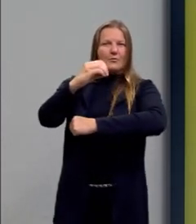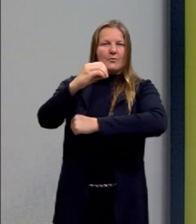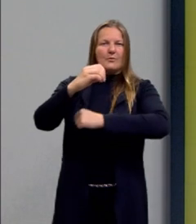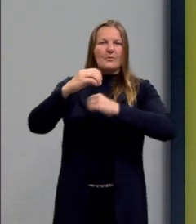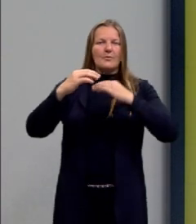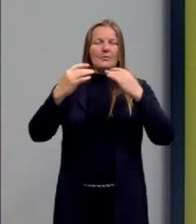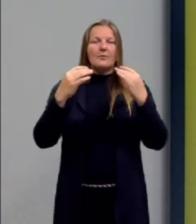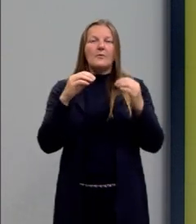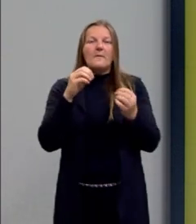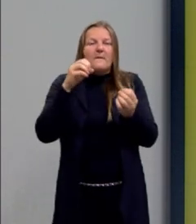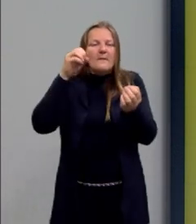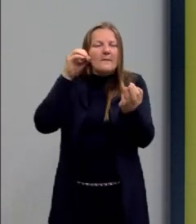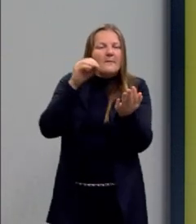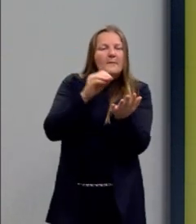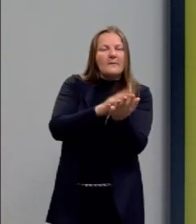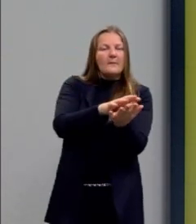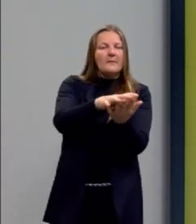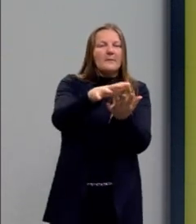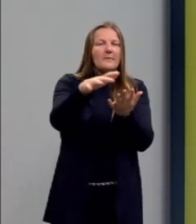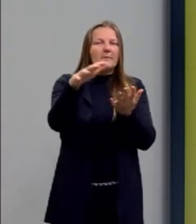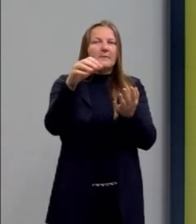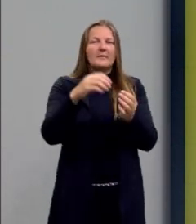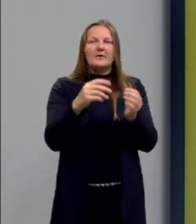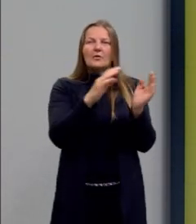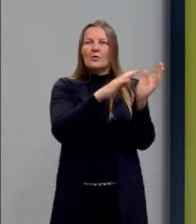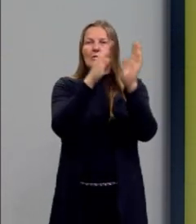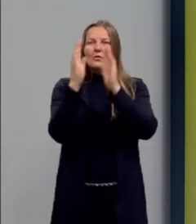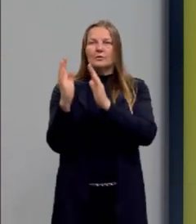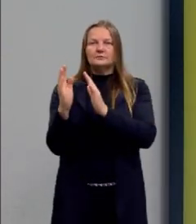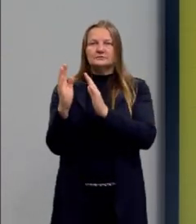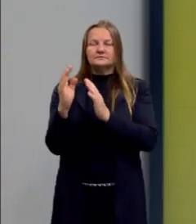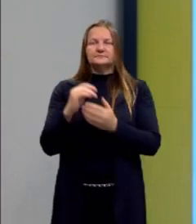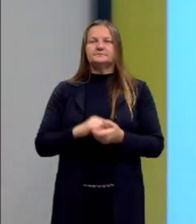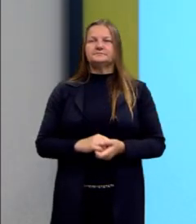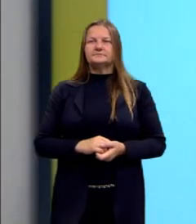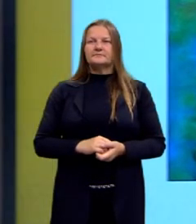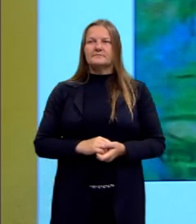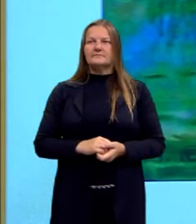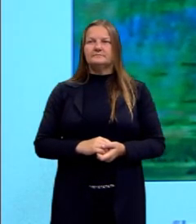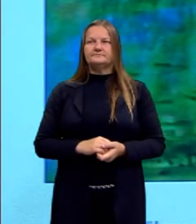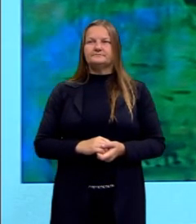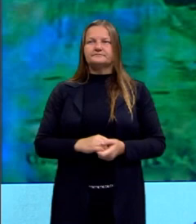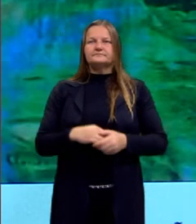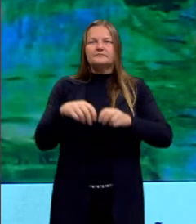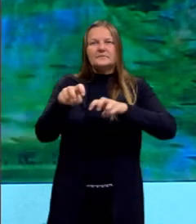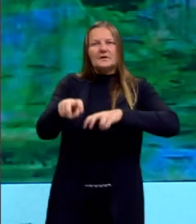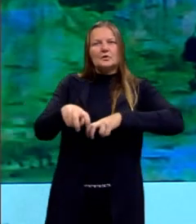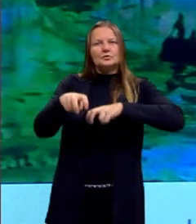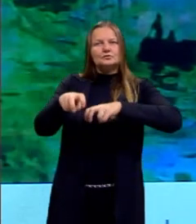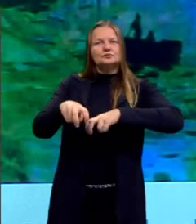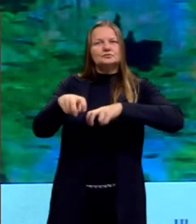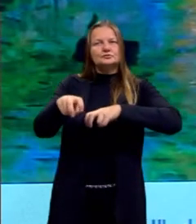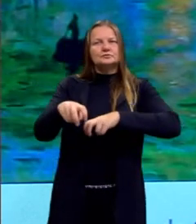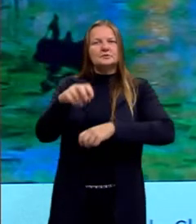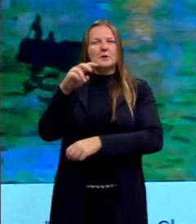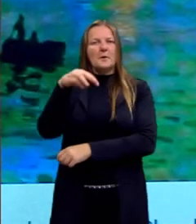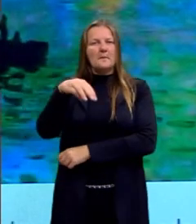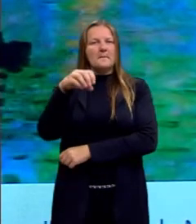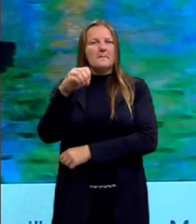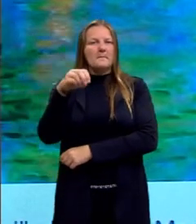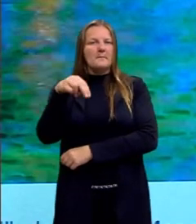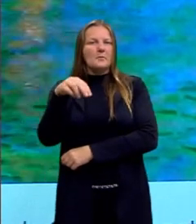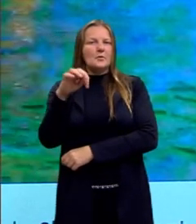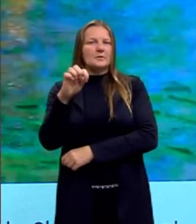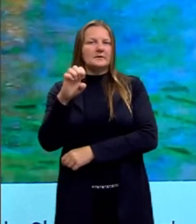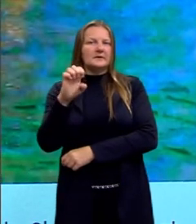paisagens. Vamos chamar a câmera aqui para outra tela, que é o Jardim do Monet, onde nós temos